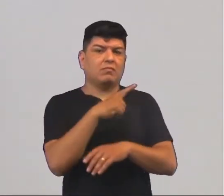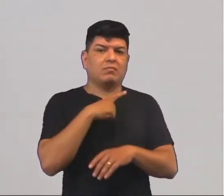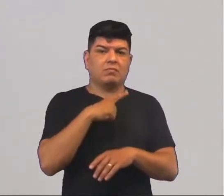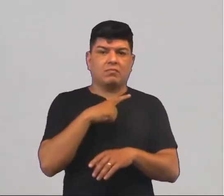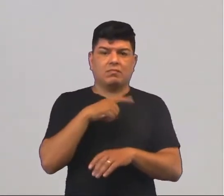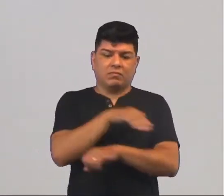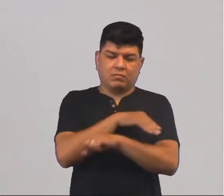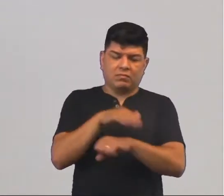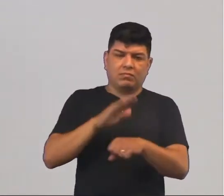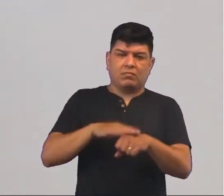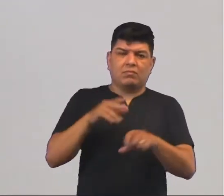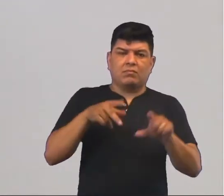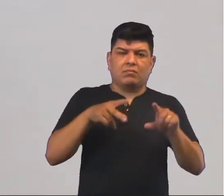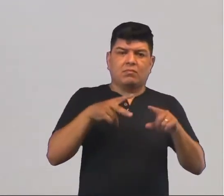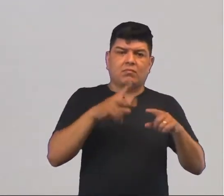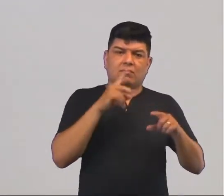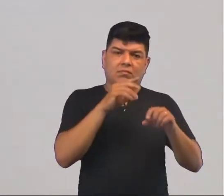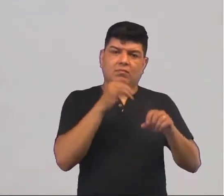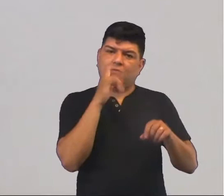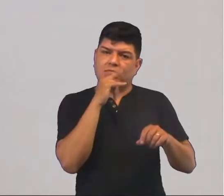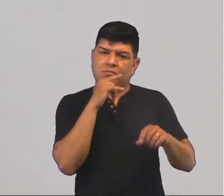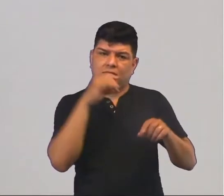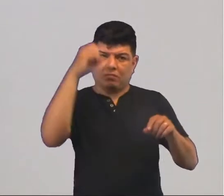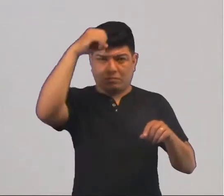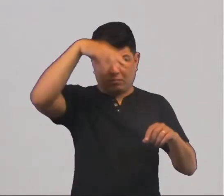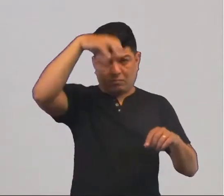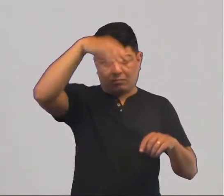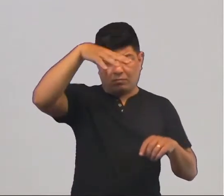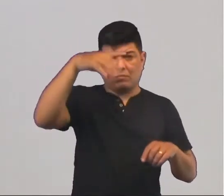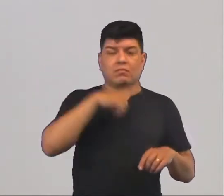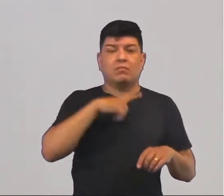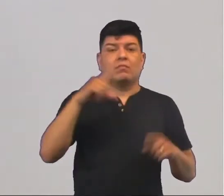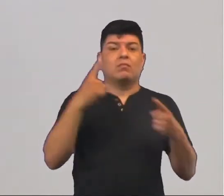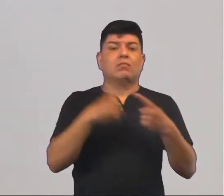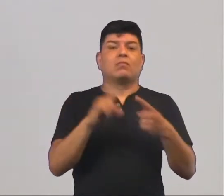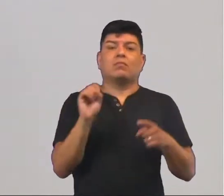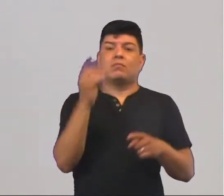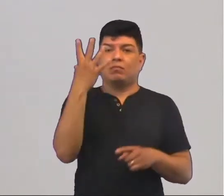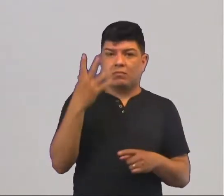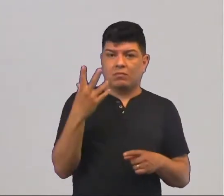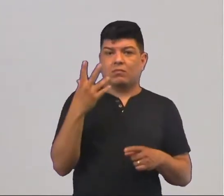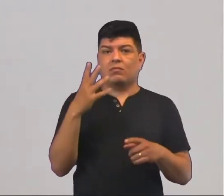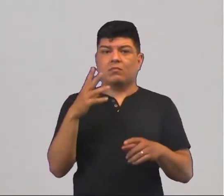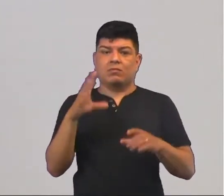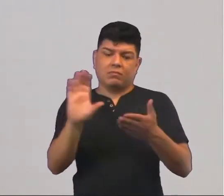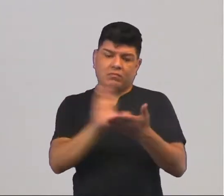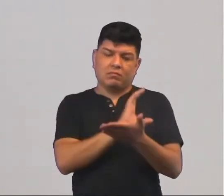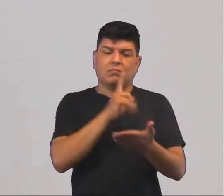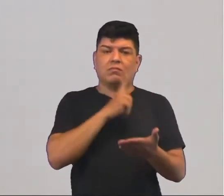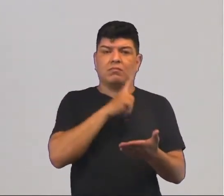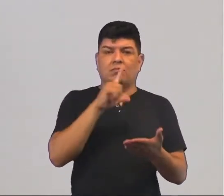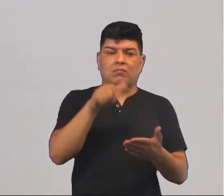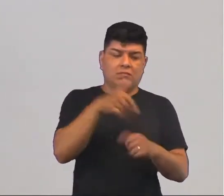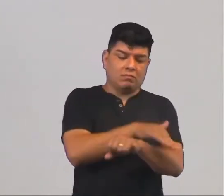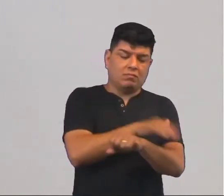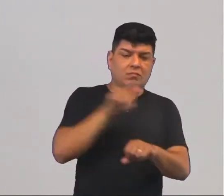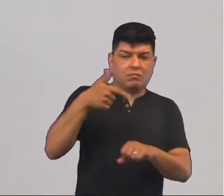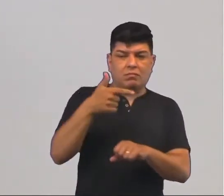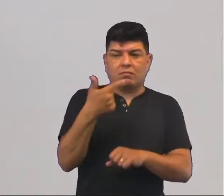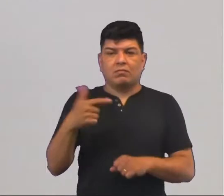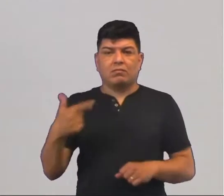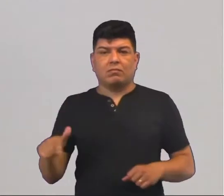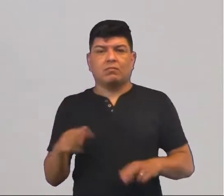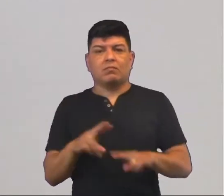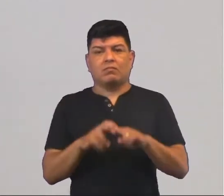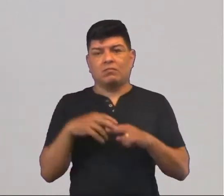outro? Tem um bairro que tem mais saneamento básico, tem iluminação e outros não? Por que que acontece isso? Por que que tem investimento em os bairros e outros